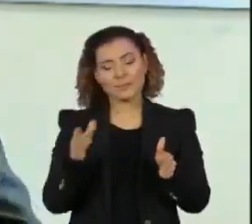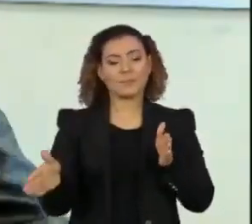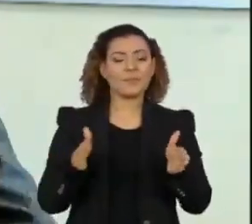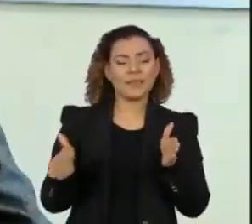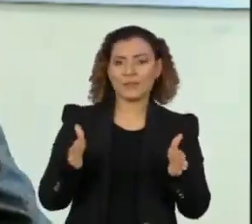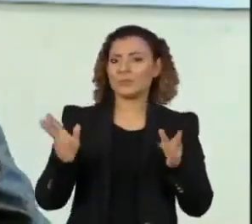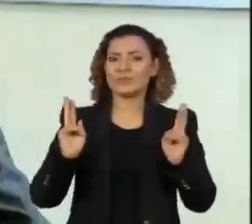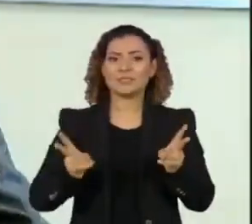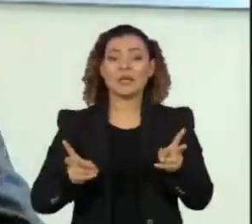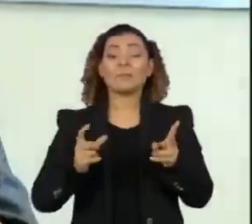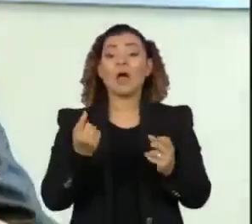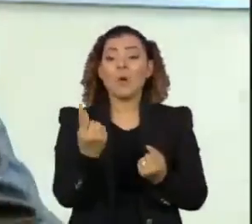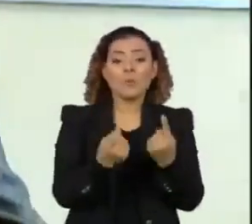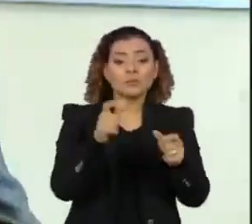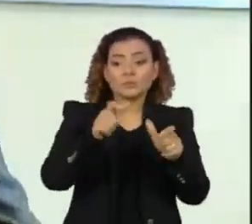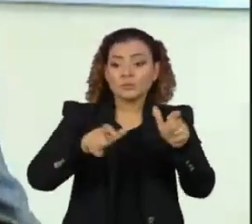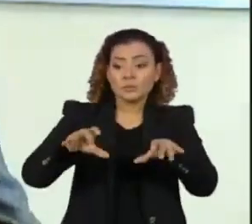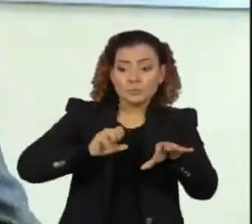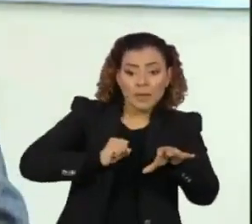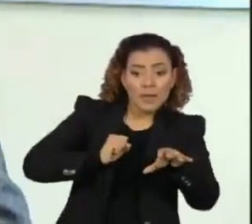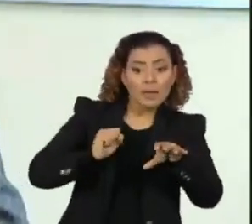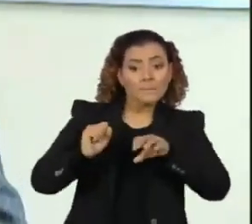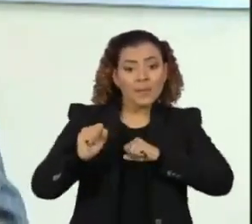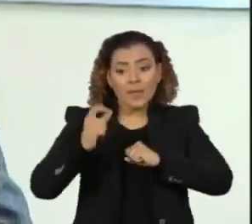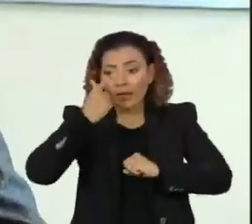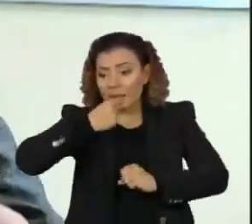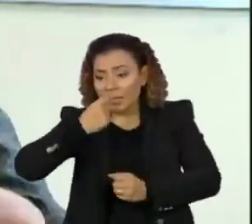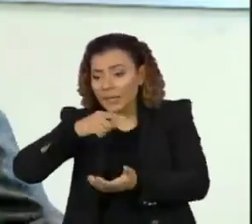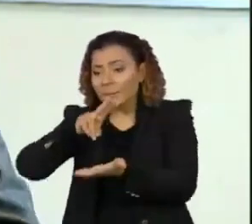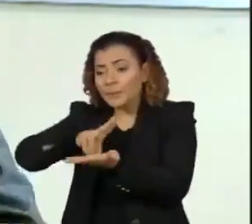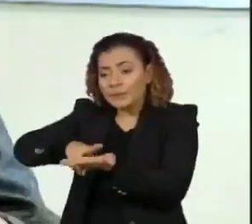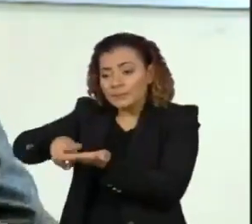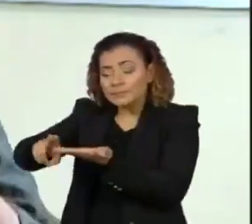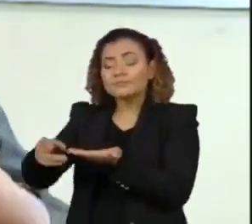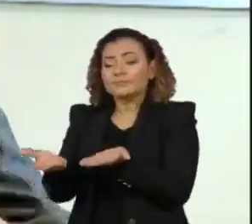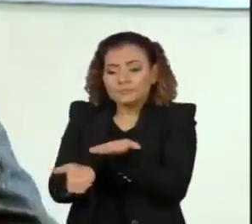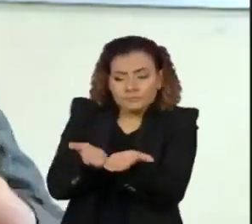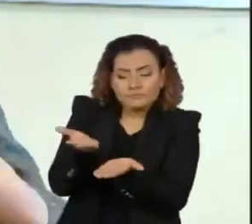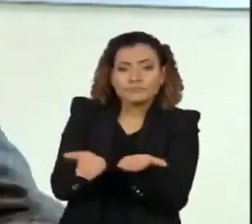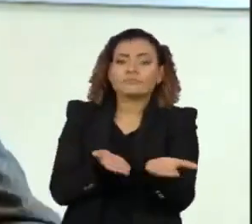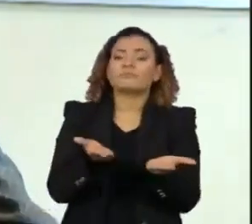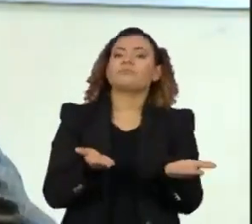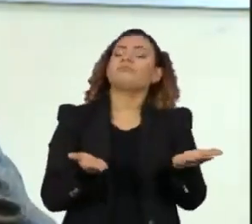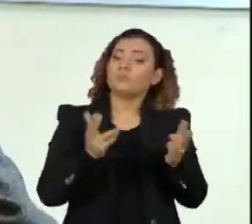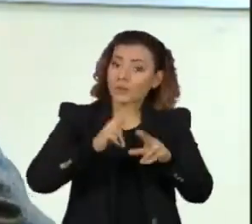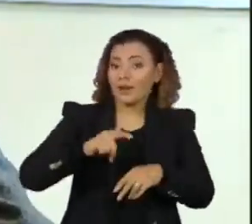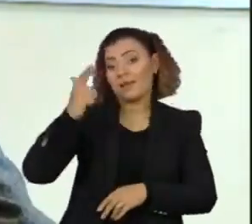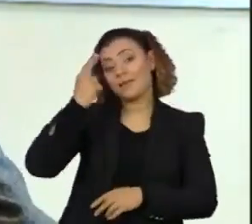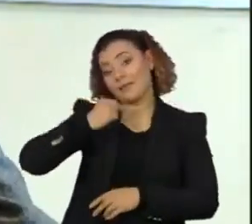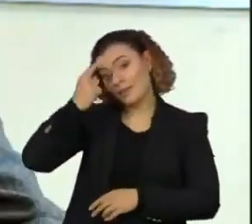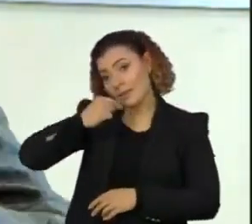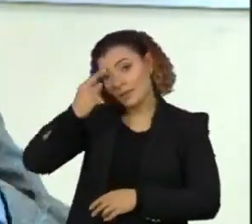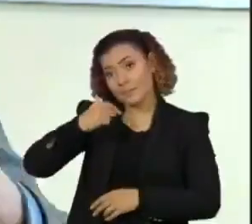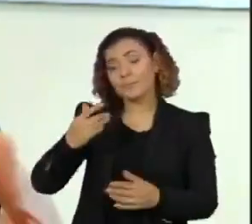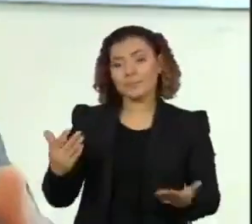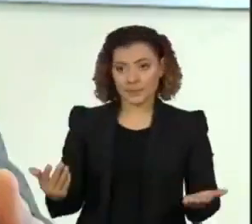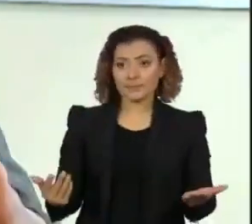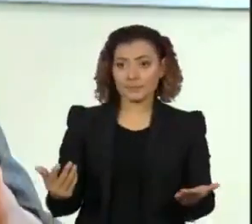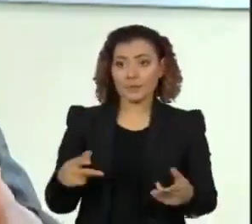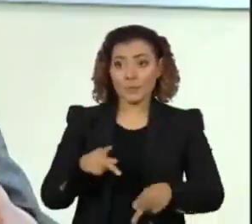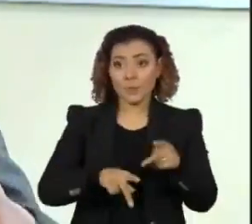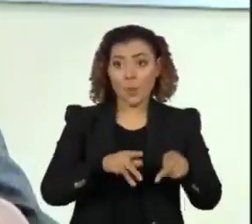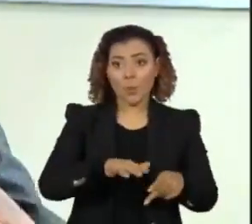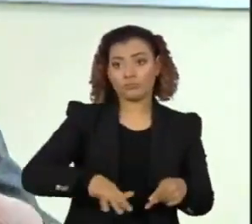A ocorrência de casos, a ocorrência de hospitalizações, a notícia do impacto da gripe para a